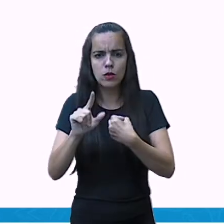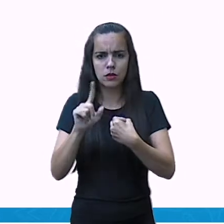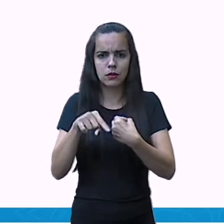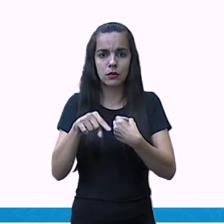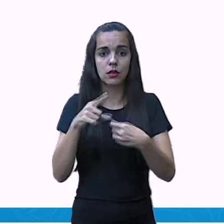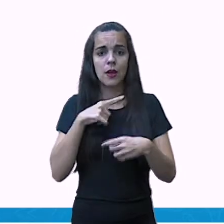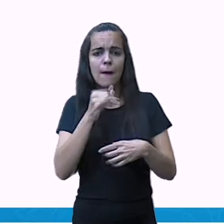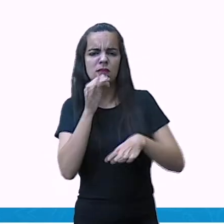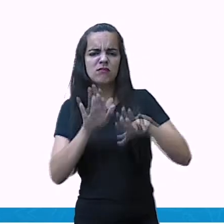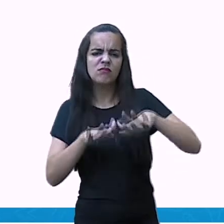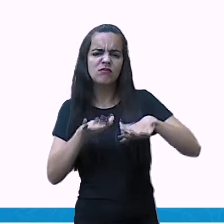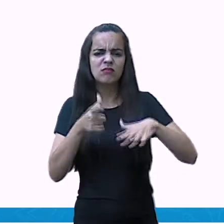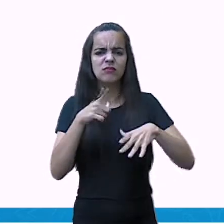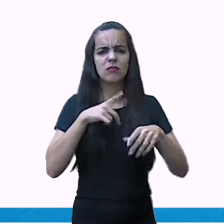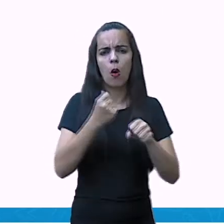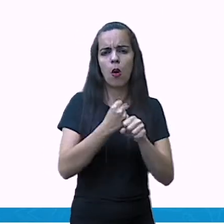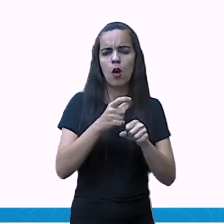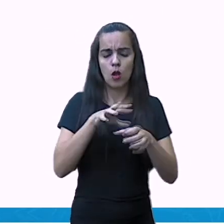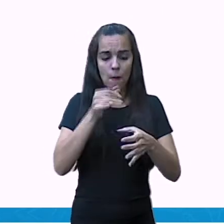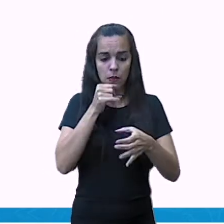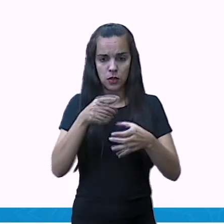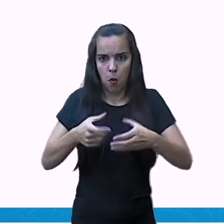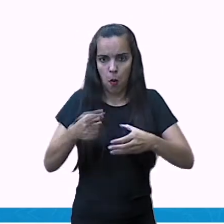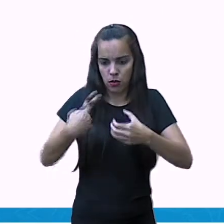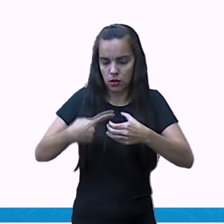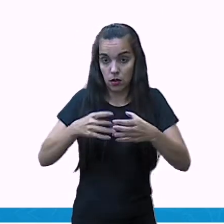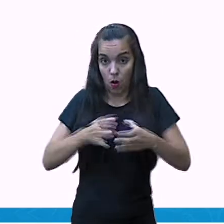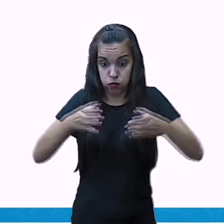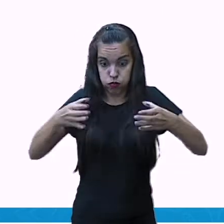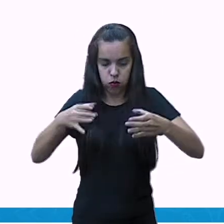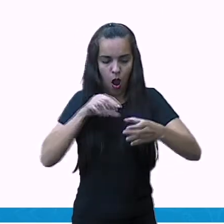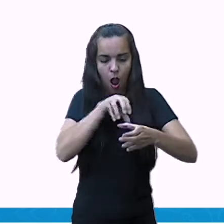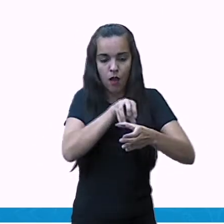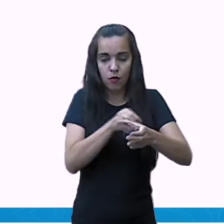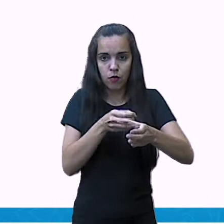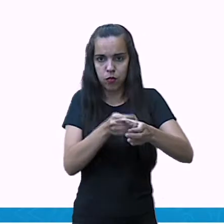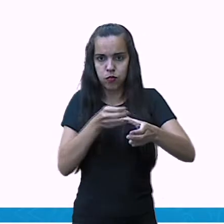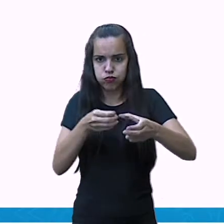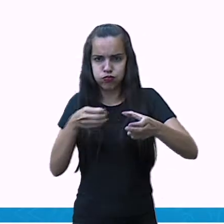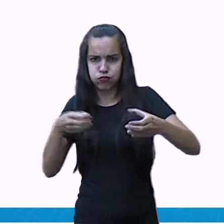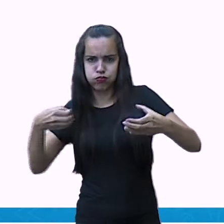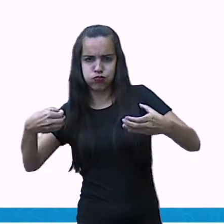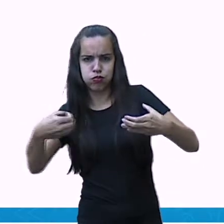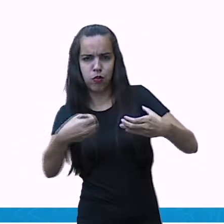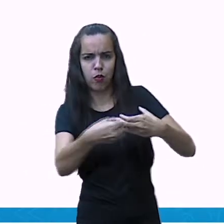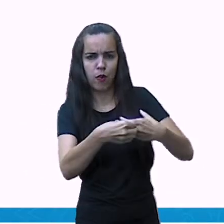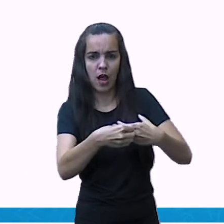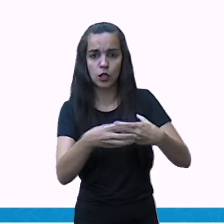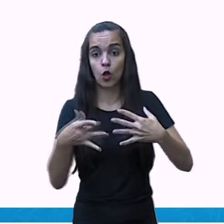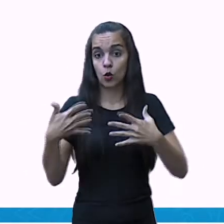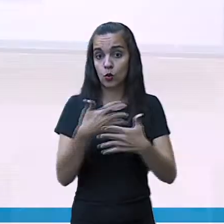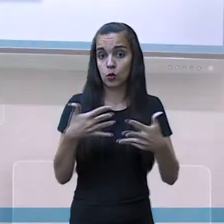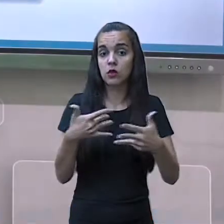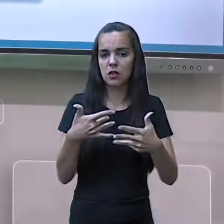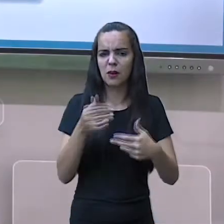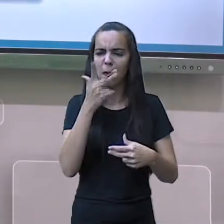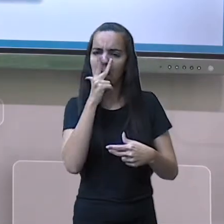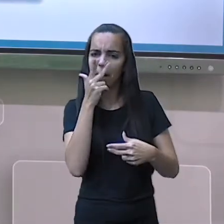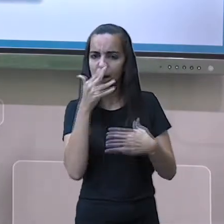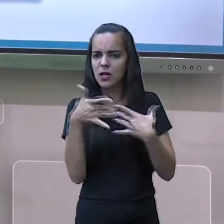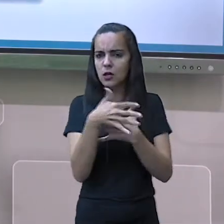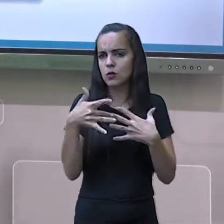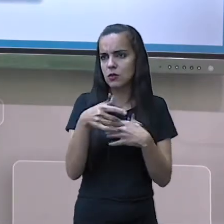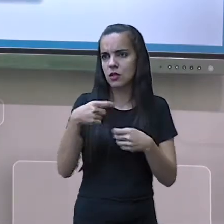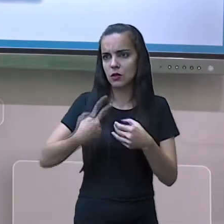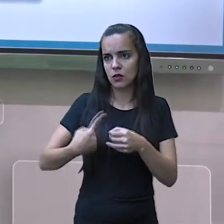Normalmente, construído ao redor de uma metrópole. Uma cidade central e mais desenvolvida. Nós podemos